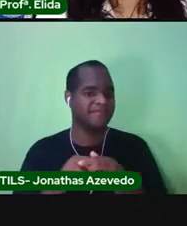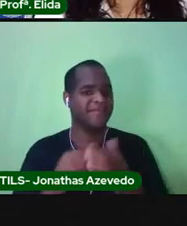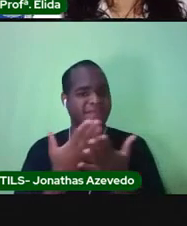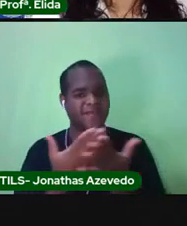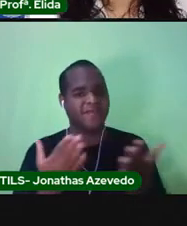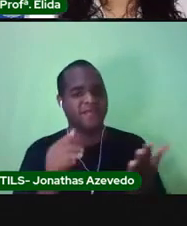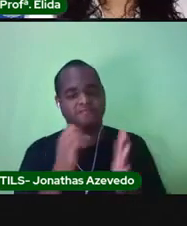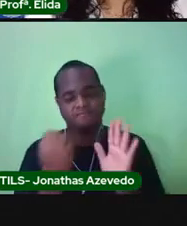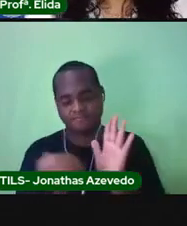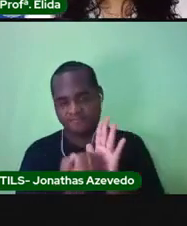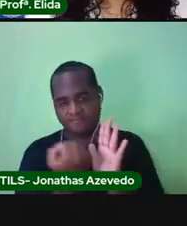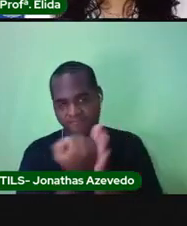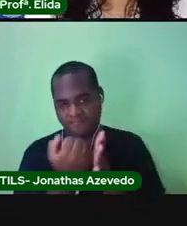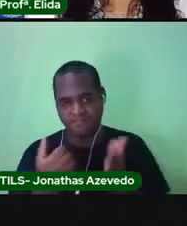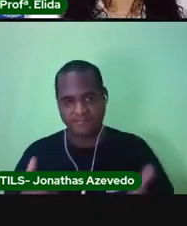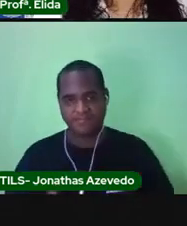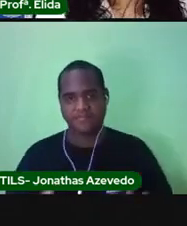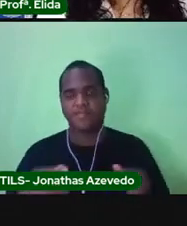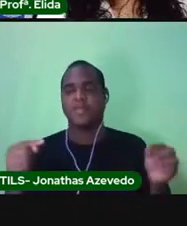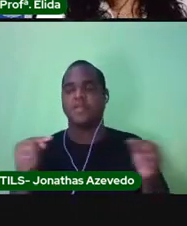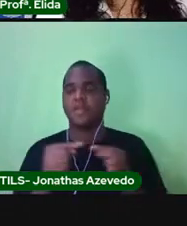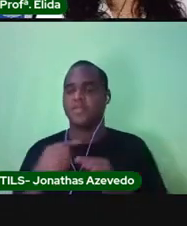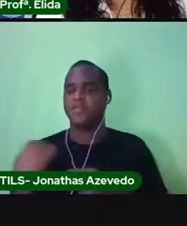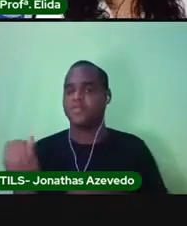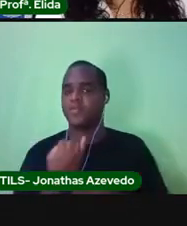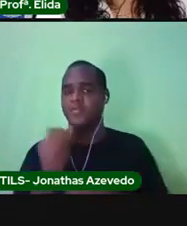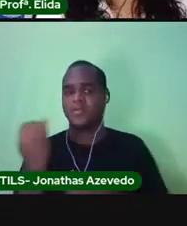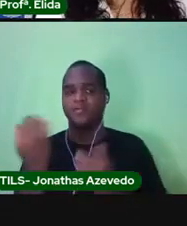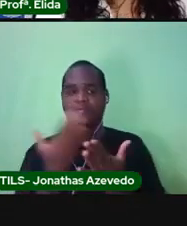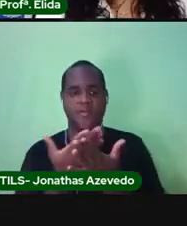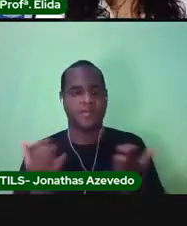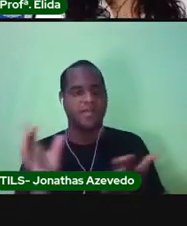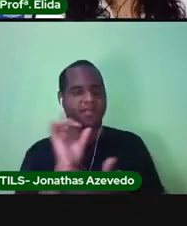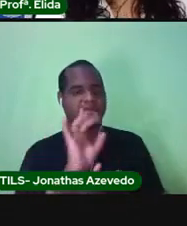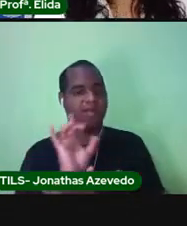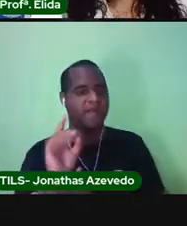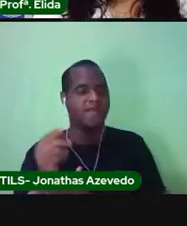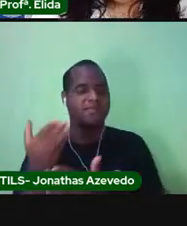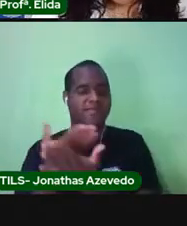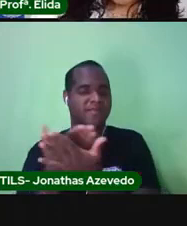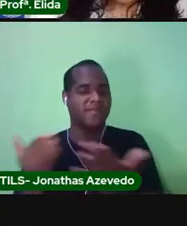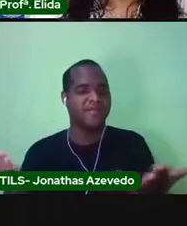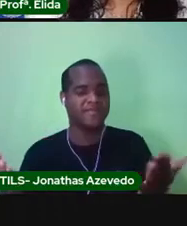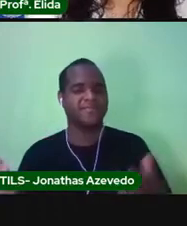que na certidão, diz respeito somente da gente.